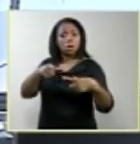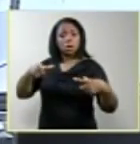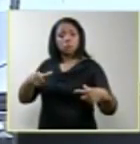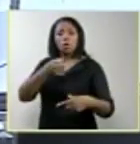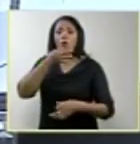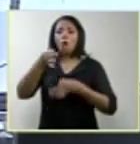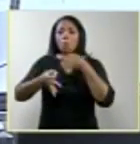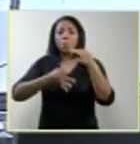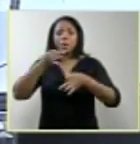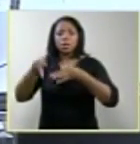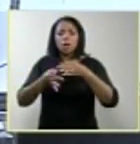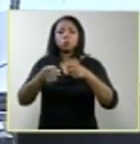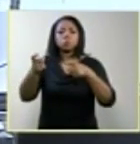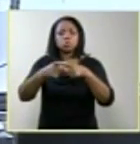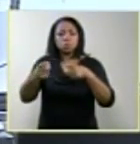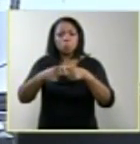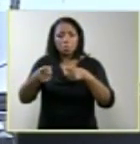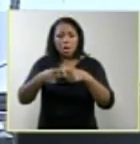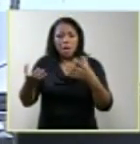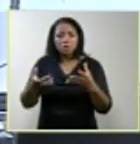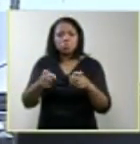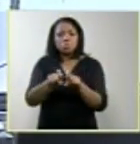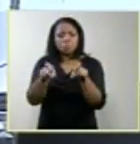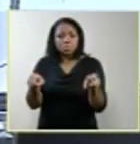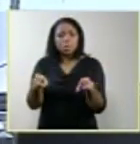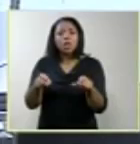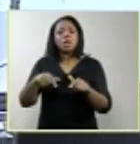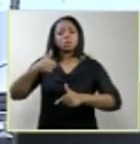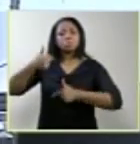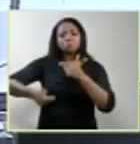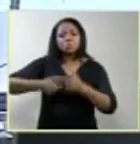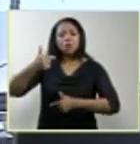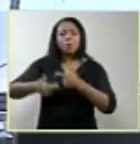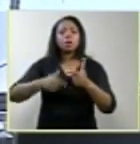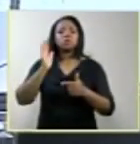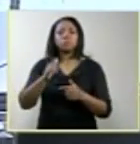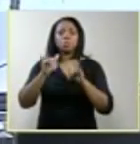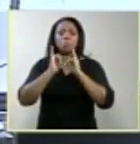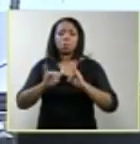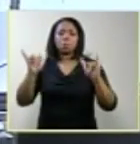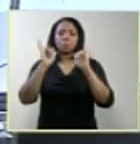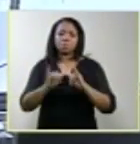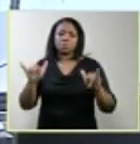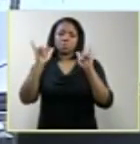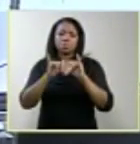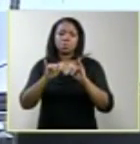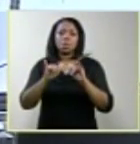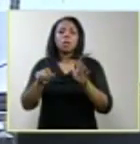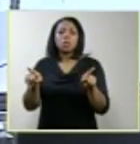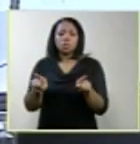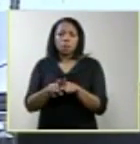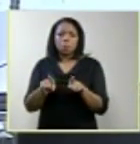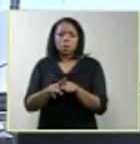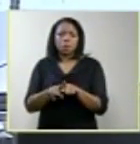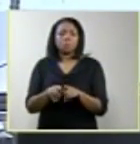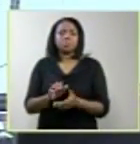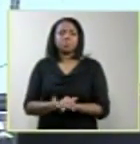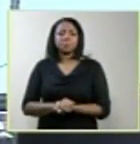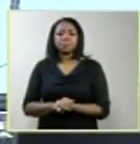opinião dos ginecologistas com relação a essa matéria. Esse trabalho também foi publicado na Reprodutivo Health Matters.